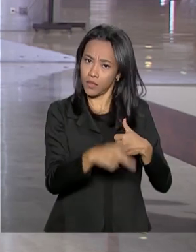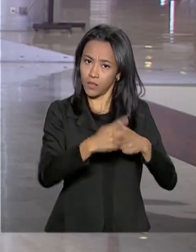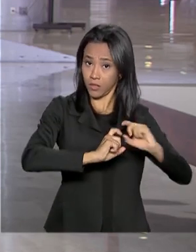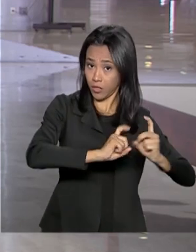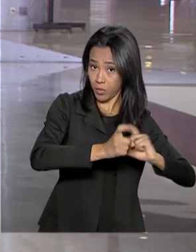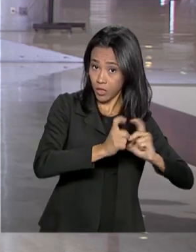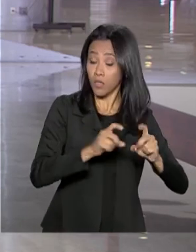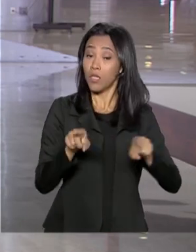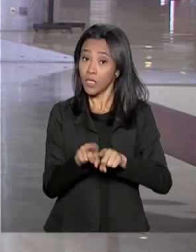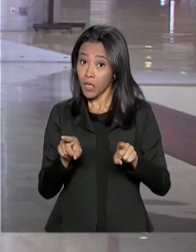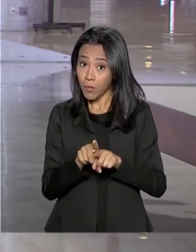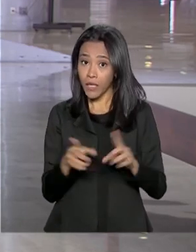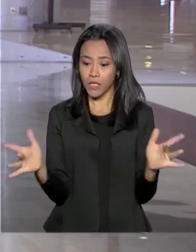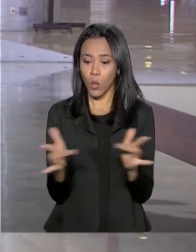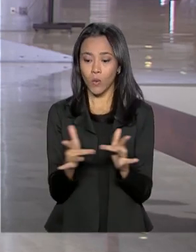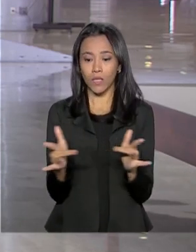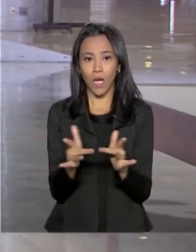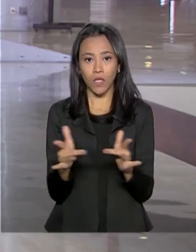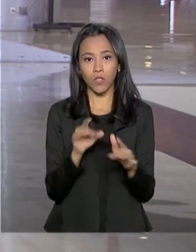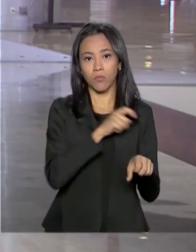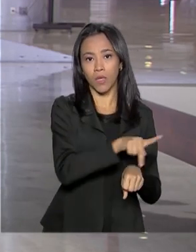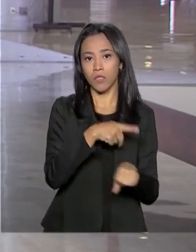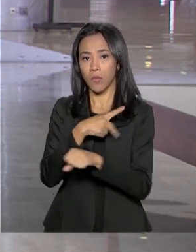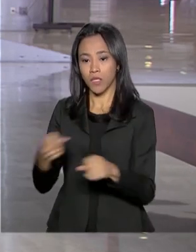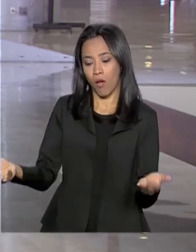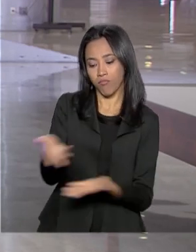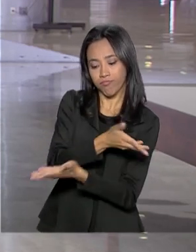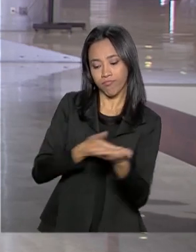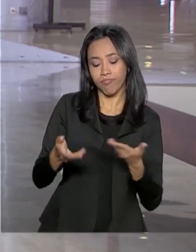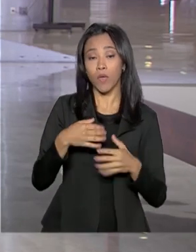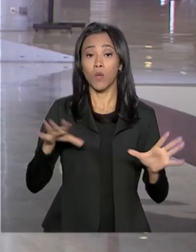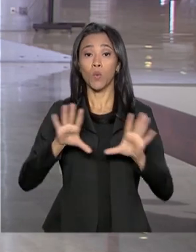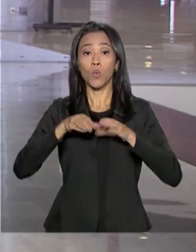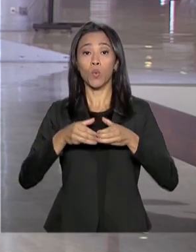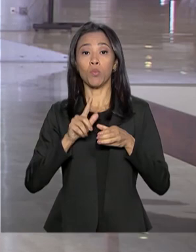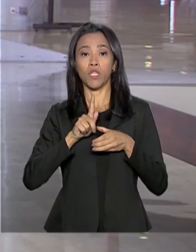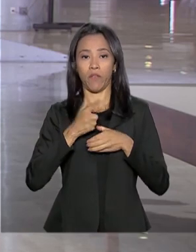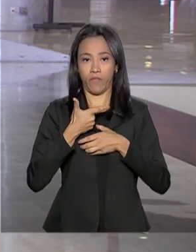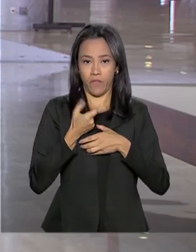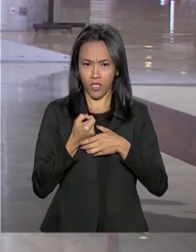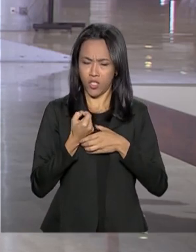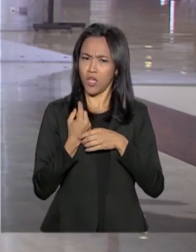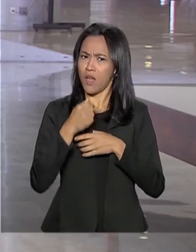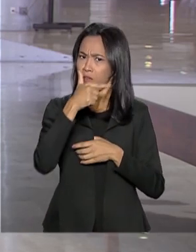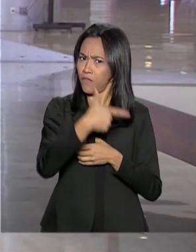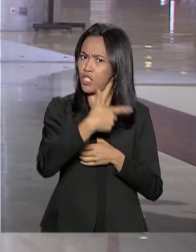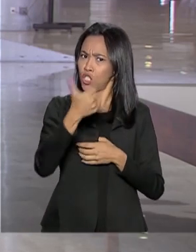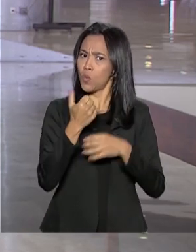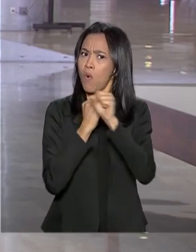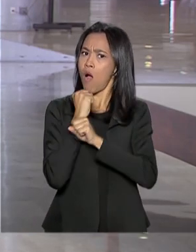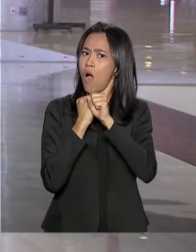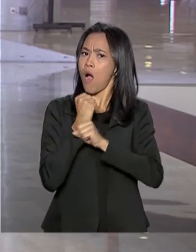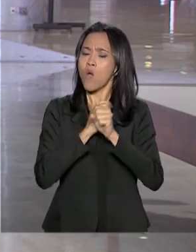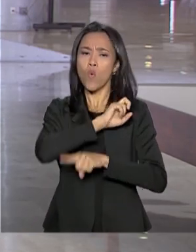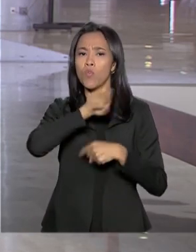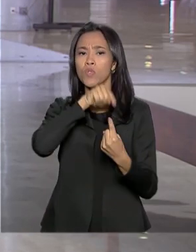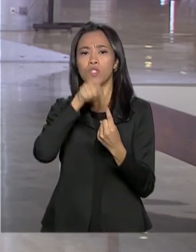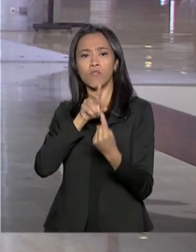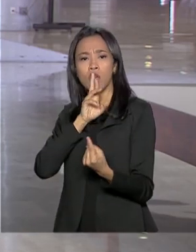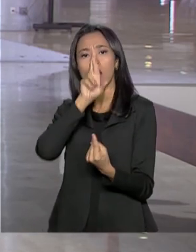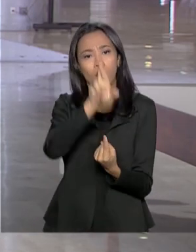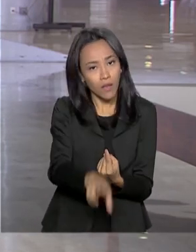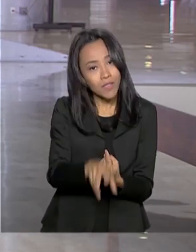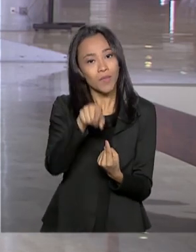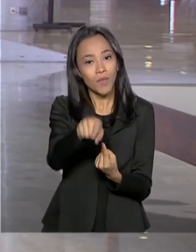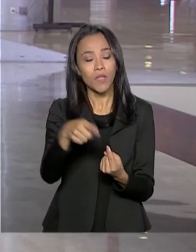multilateralismo no âmbito externo. O G20 foi criado há 21 anos como resposta às crises financeiras da época